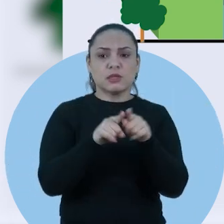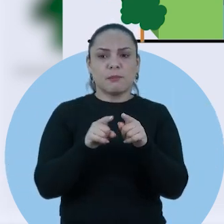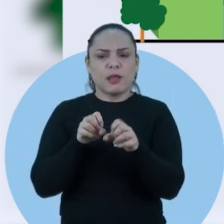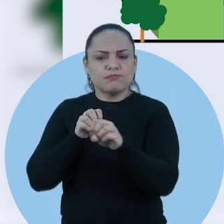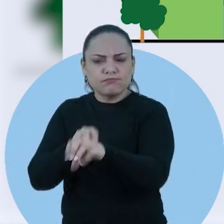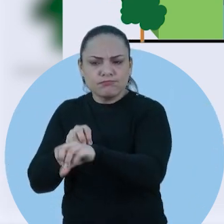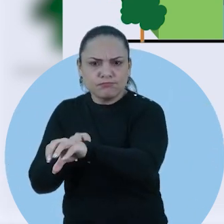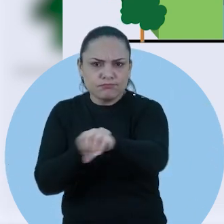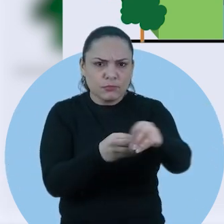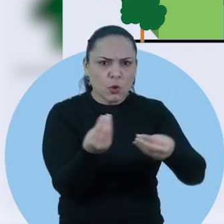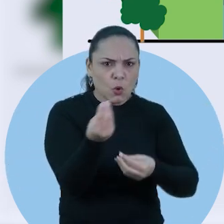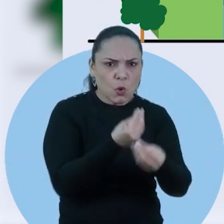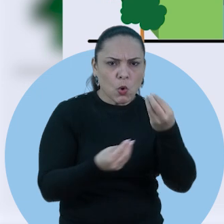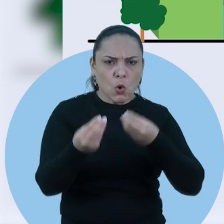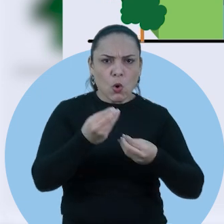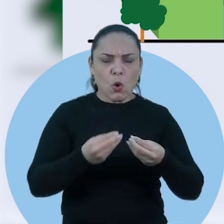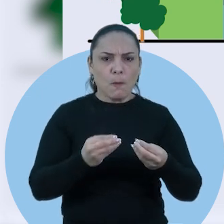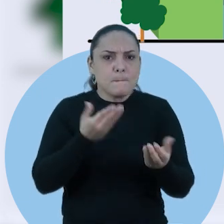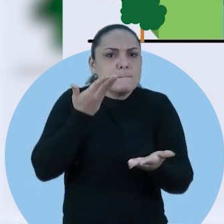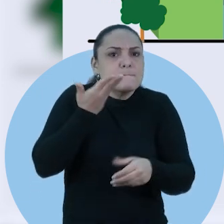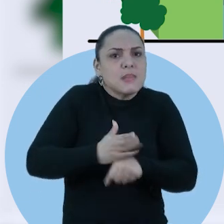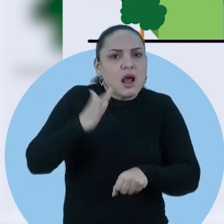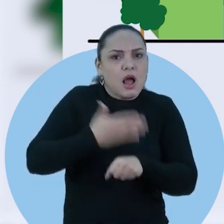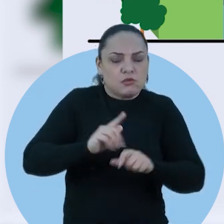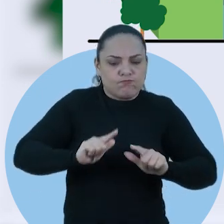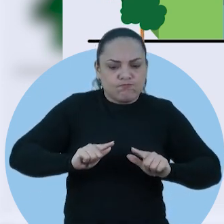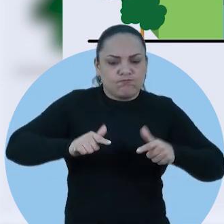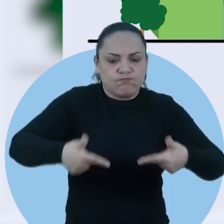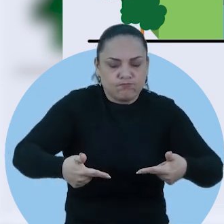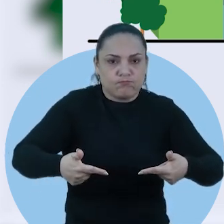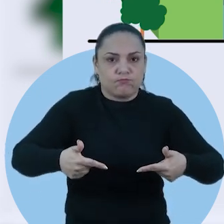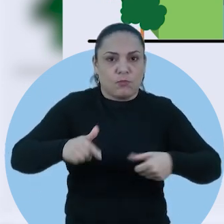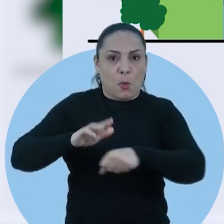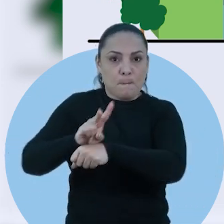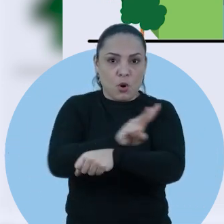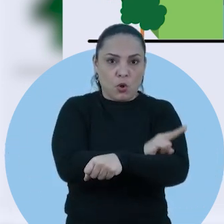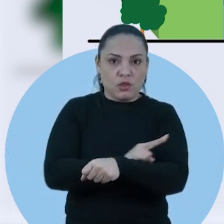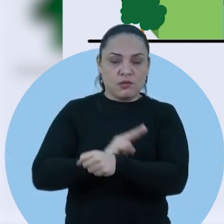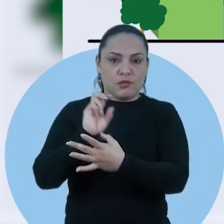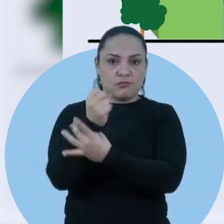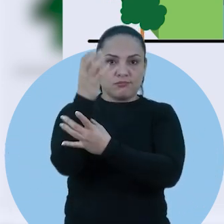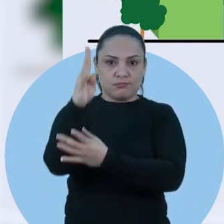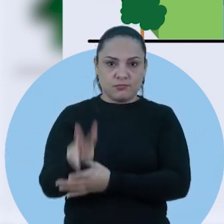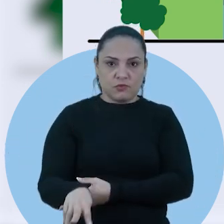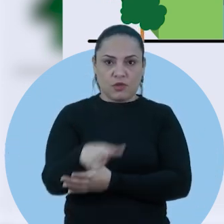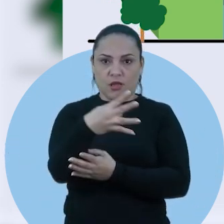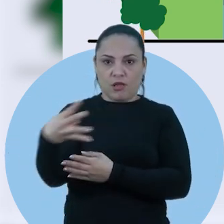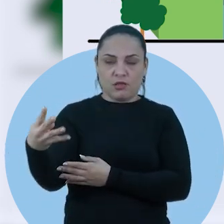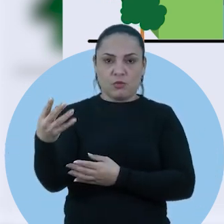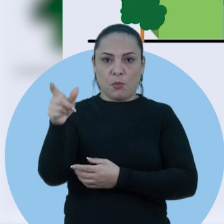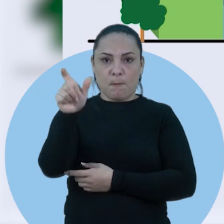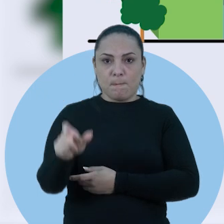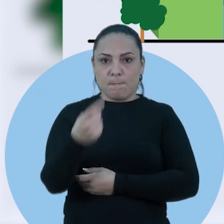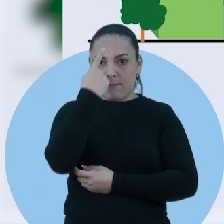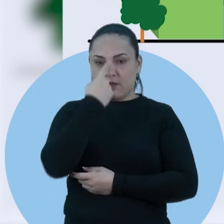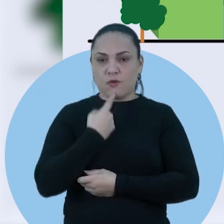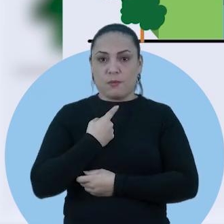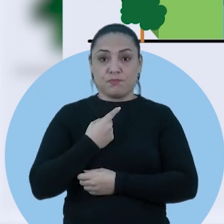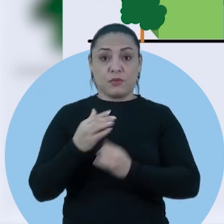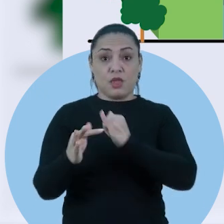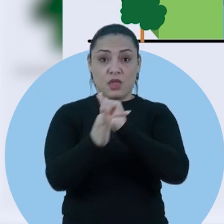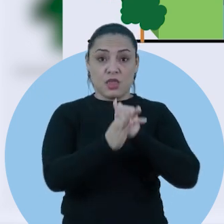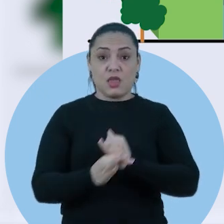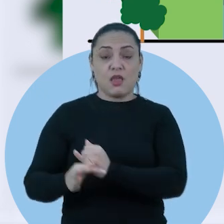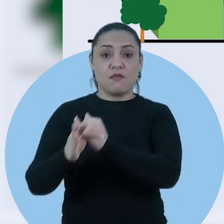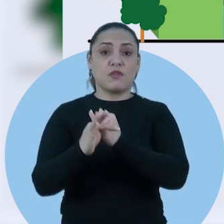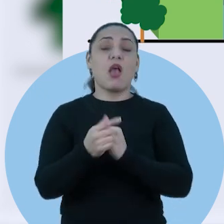orientar os servidores da entidade a respeito das práticas a serem tomadas em relação à proteção dos dados pessoais. No IFCE, esse